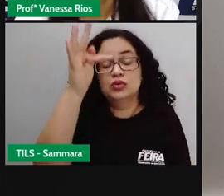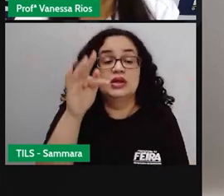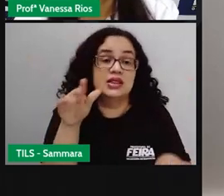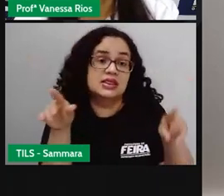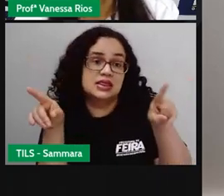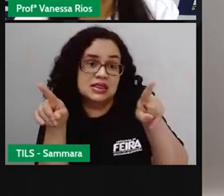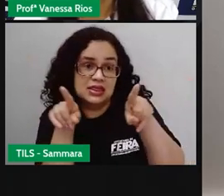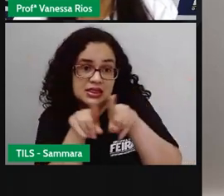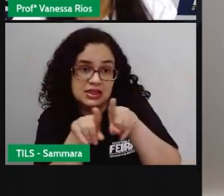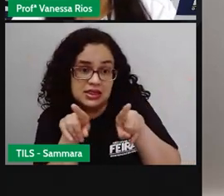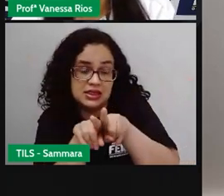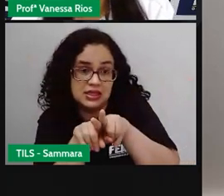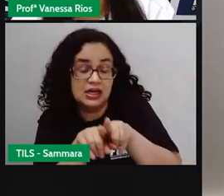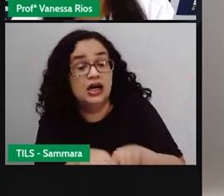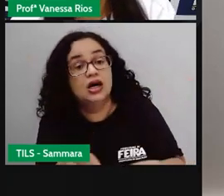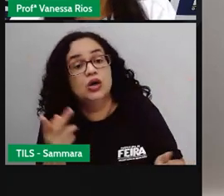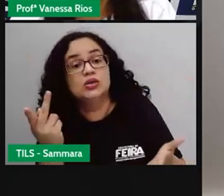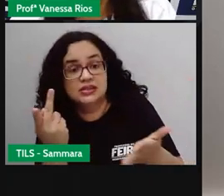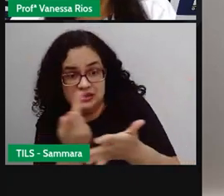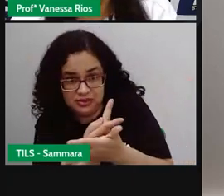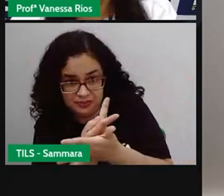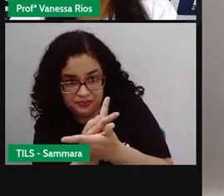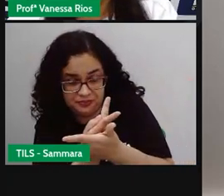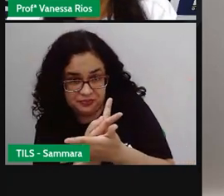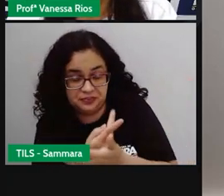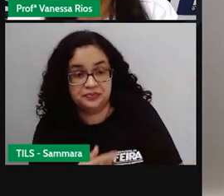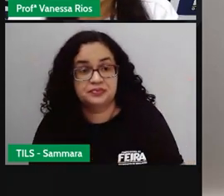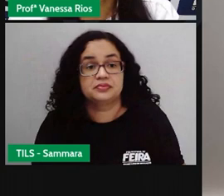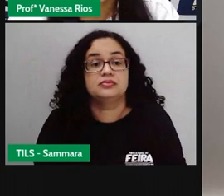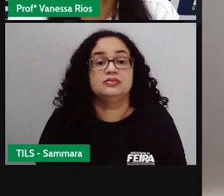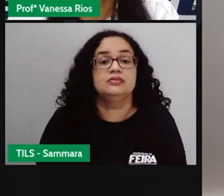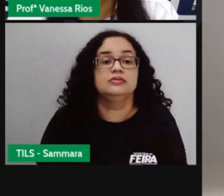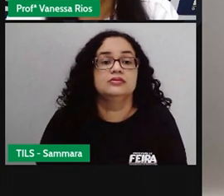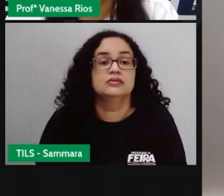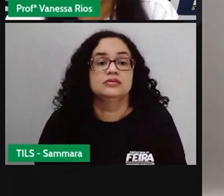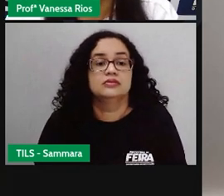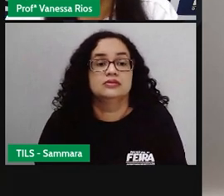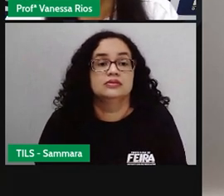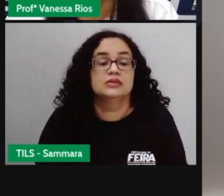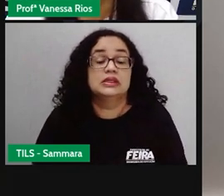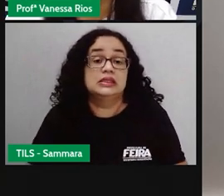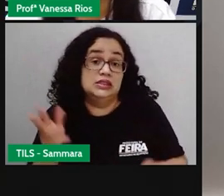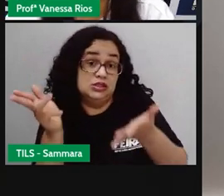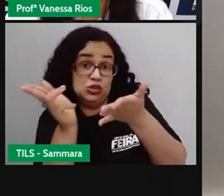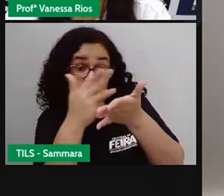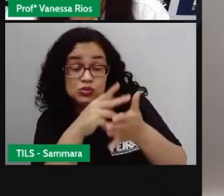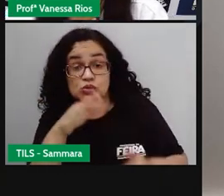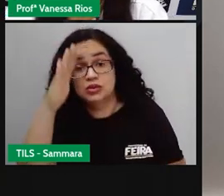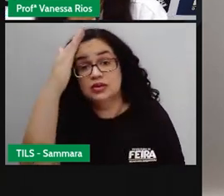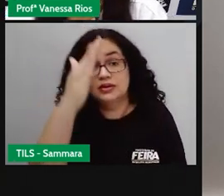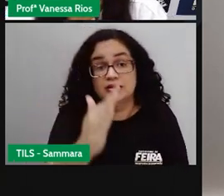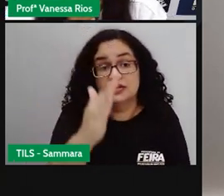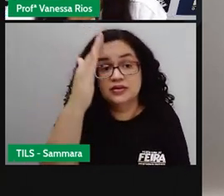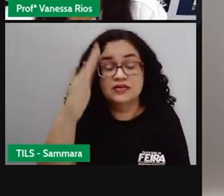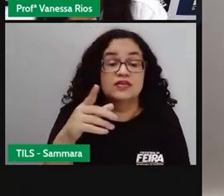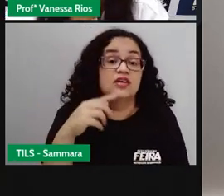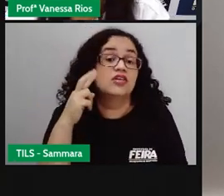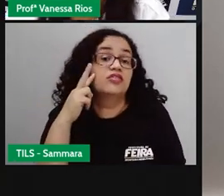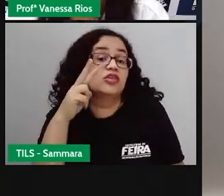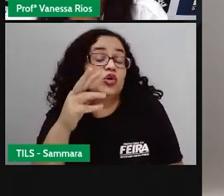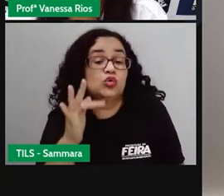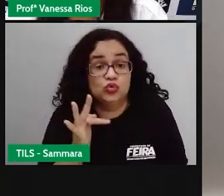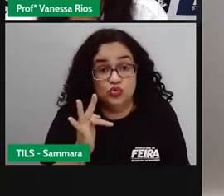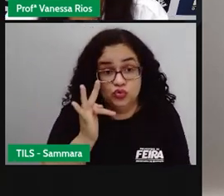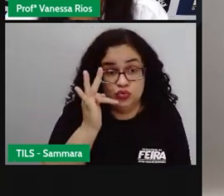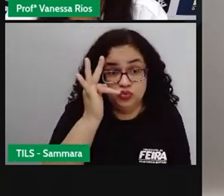como algo que vai acontecer. Nesse caso aí, ó, as imagens mostram a gente vindo lá do futuro,